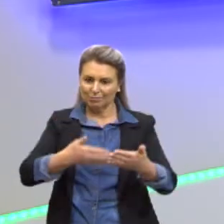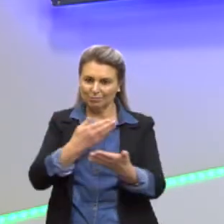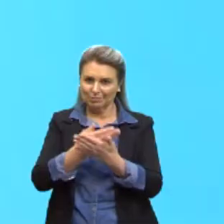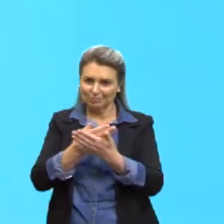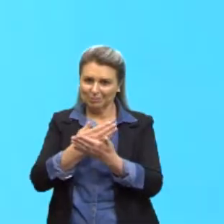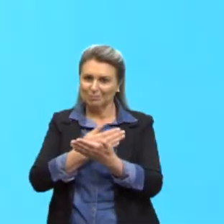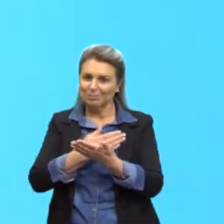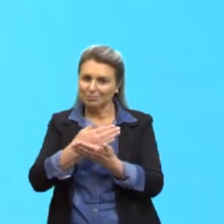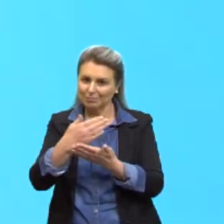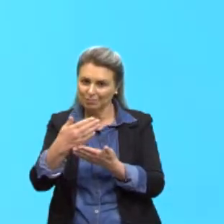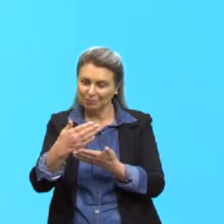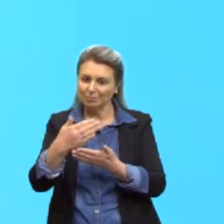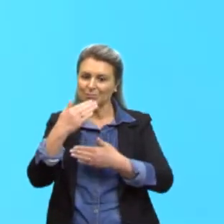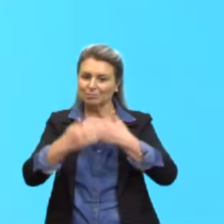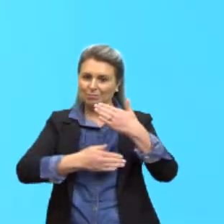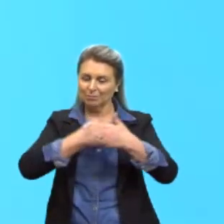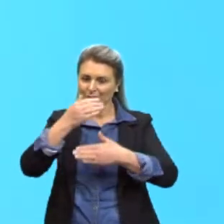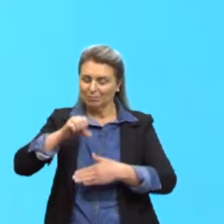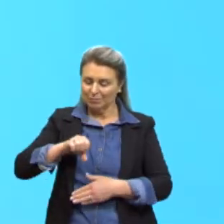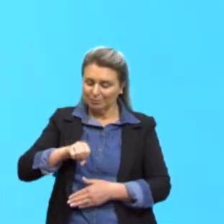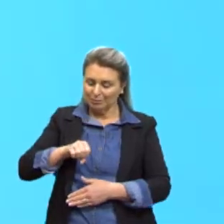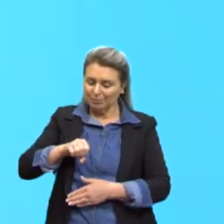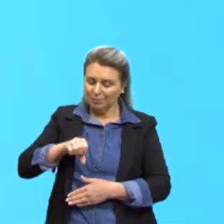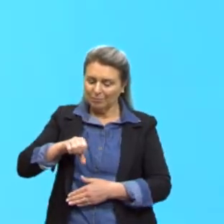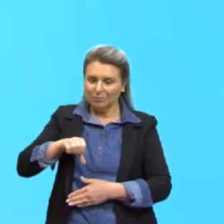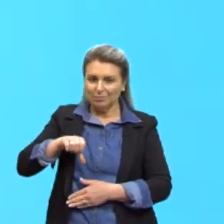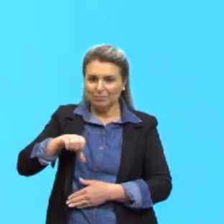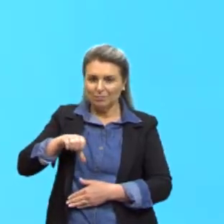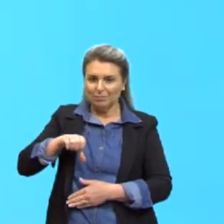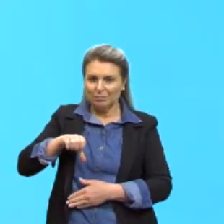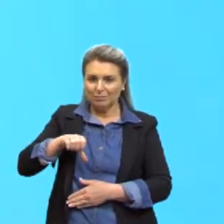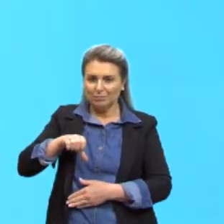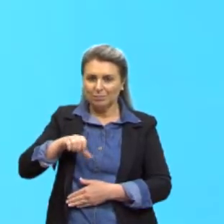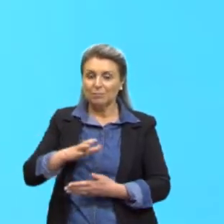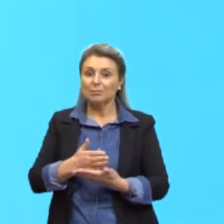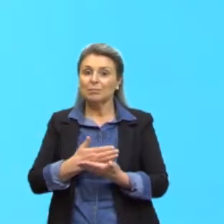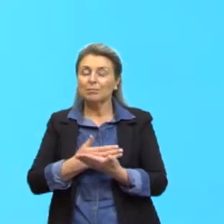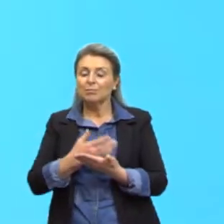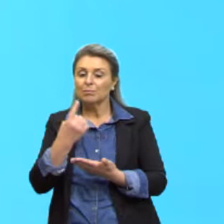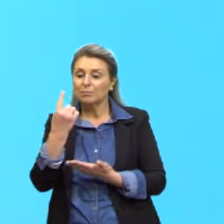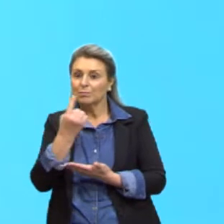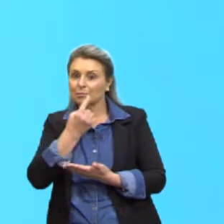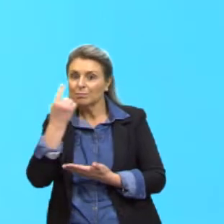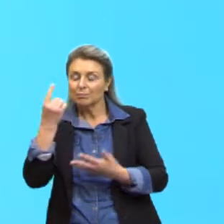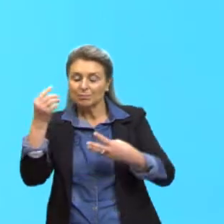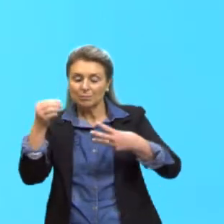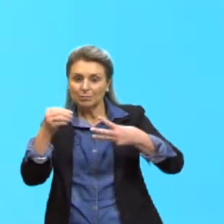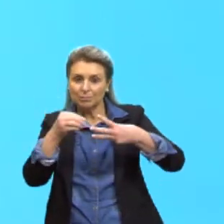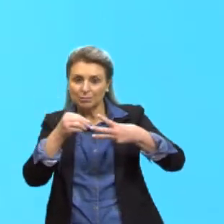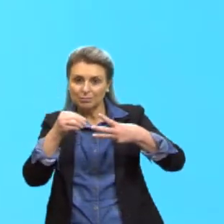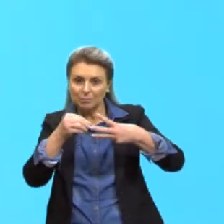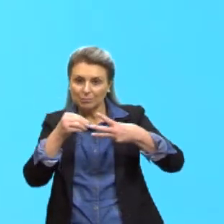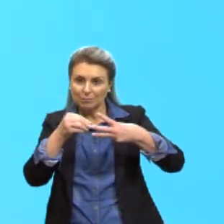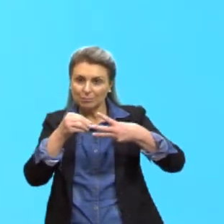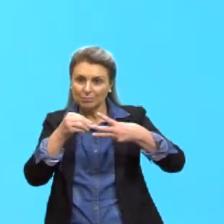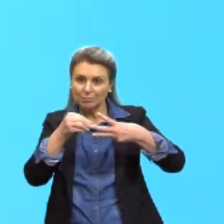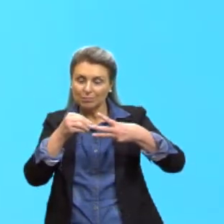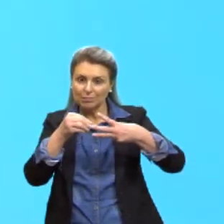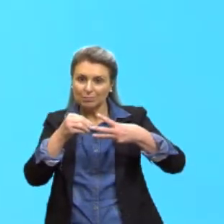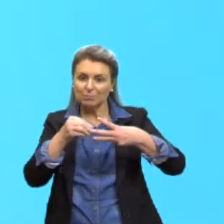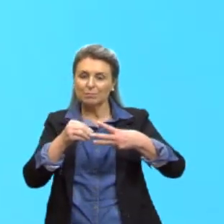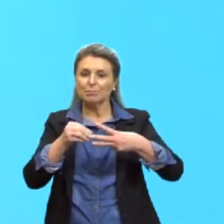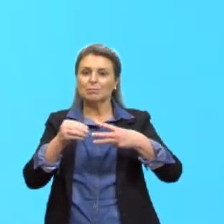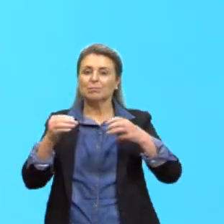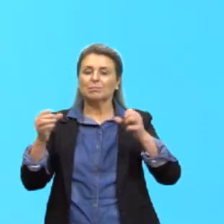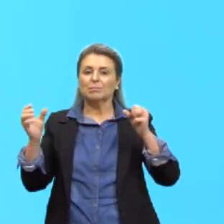no início, né, desenvolvimento embrionário. E como uma única célula, o zigoto,